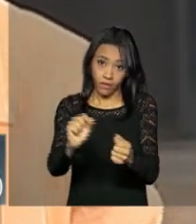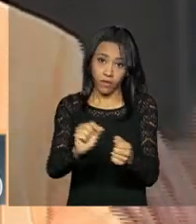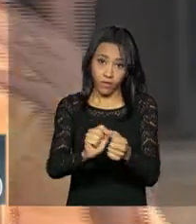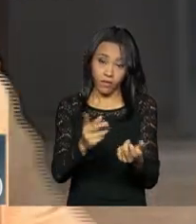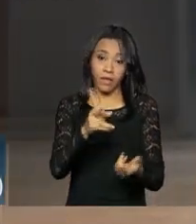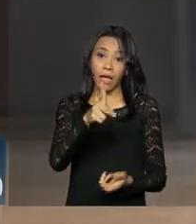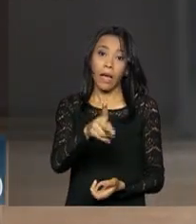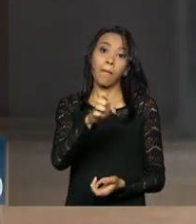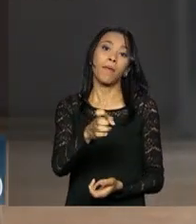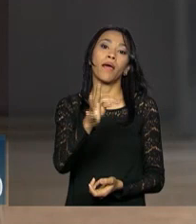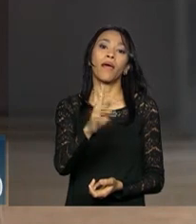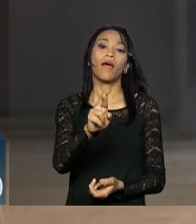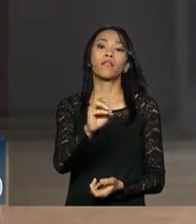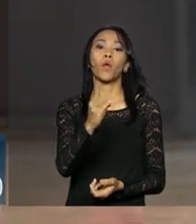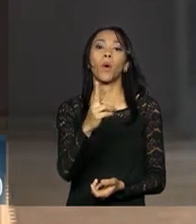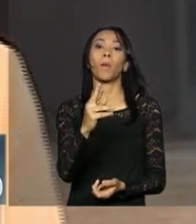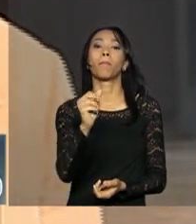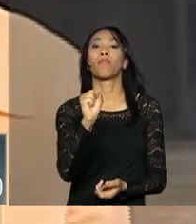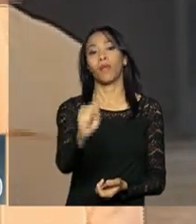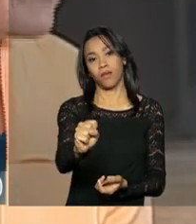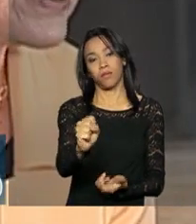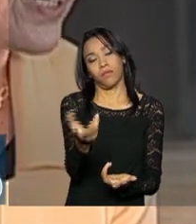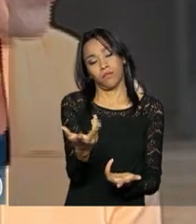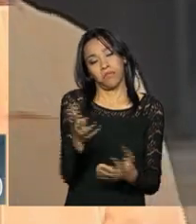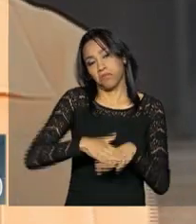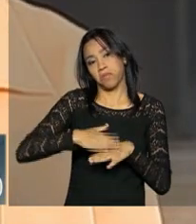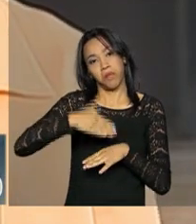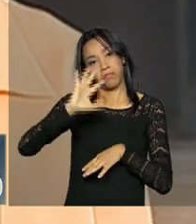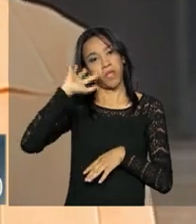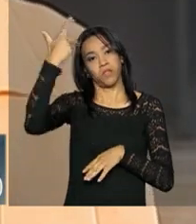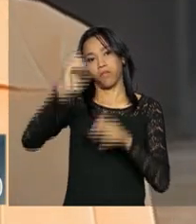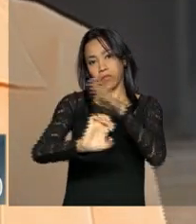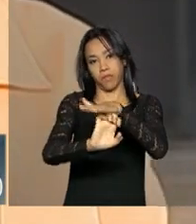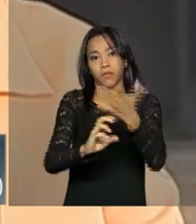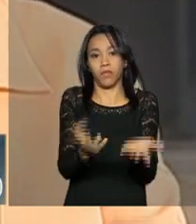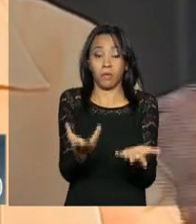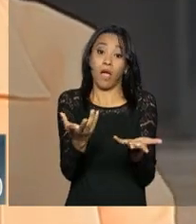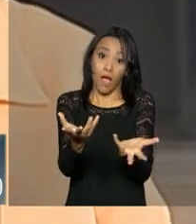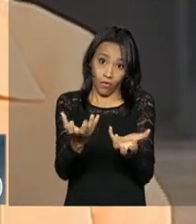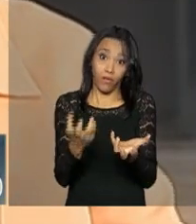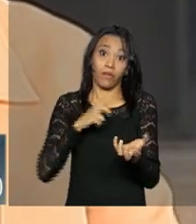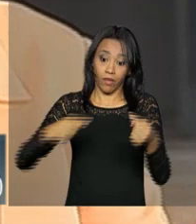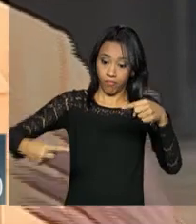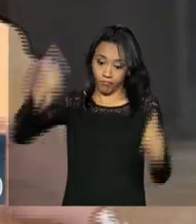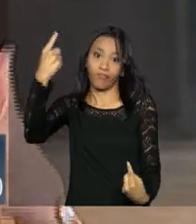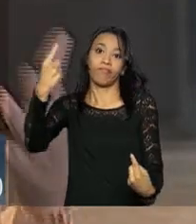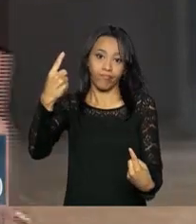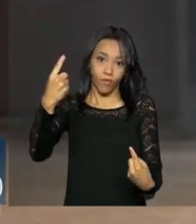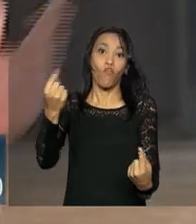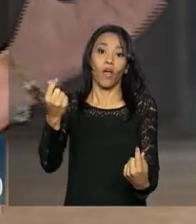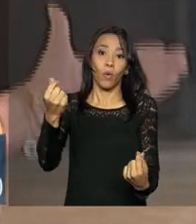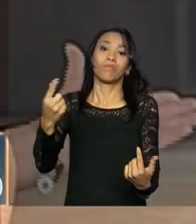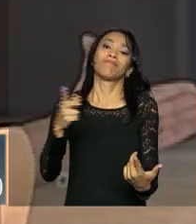dela fazer. Se ela houver por bem não fazer, é o caso dela não fazer. Agora, que existe a discrepância, existe. Mas